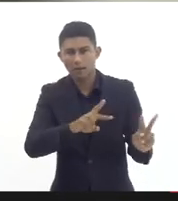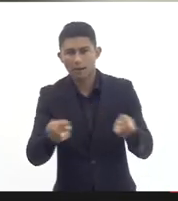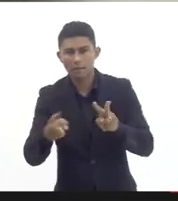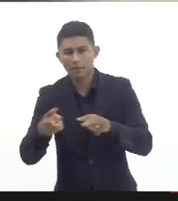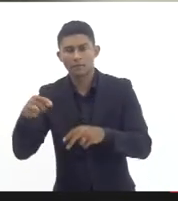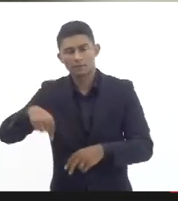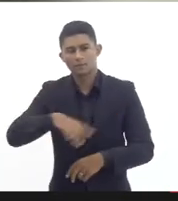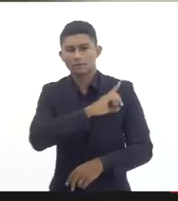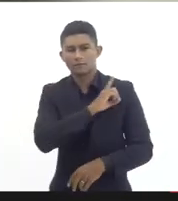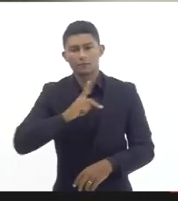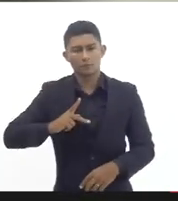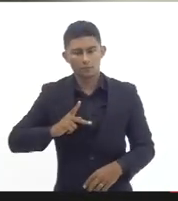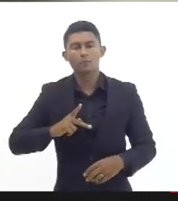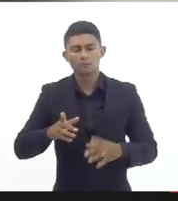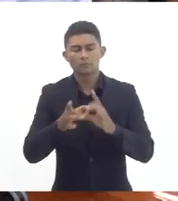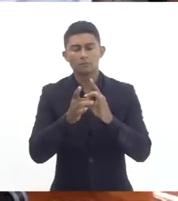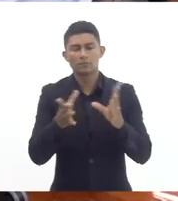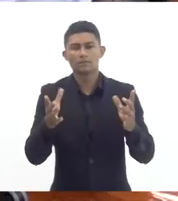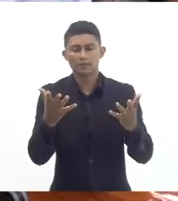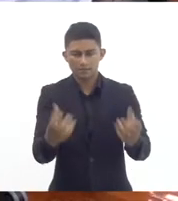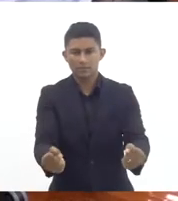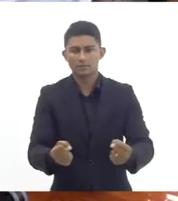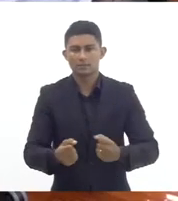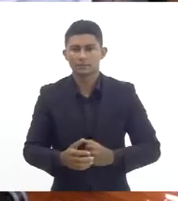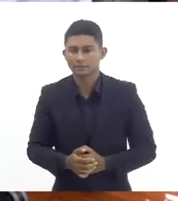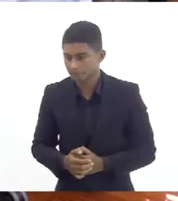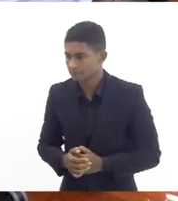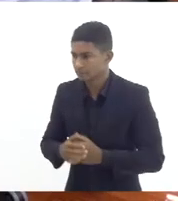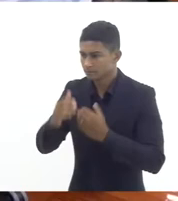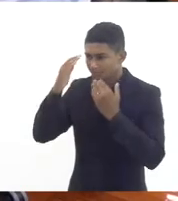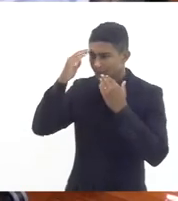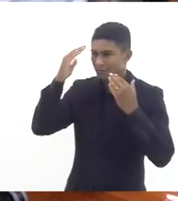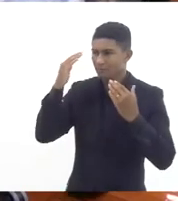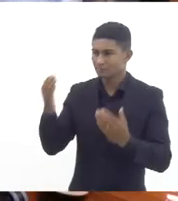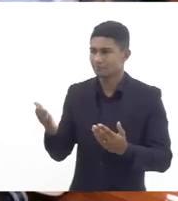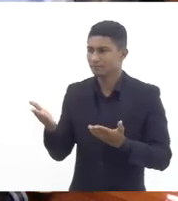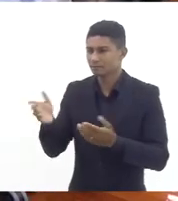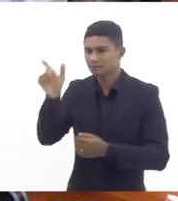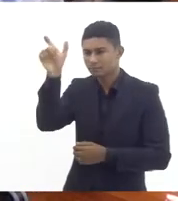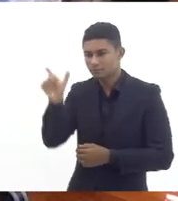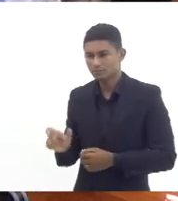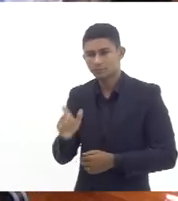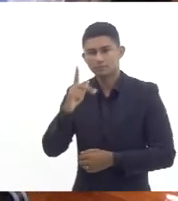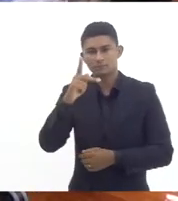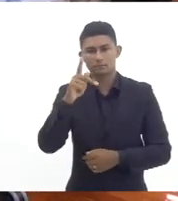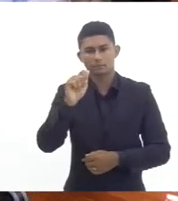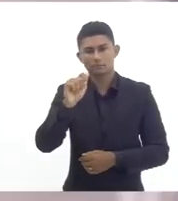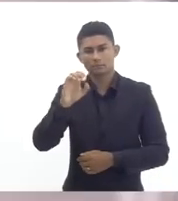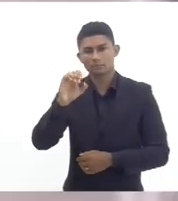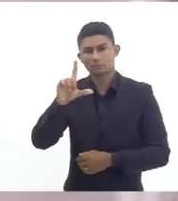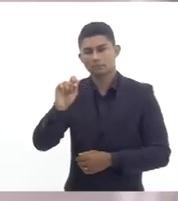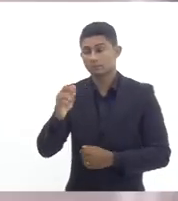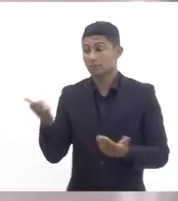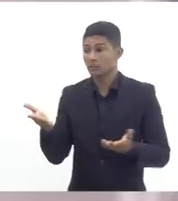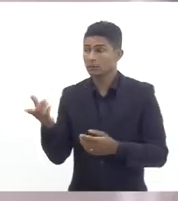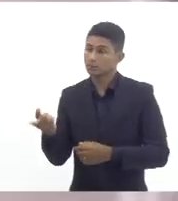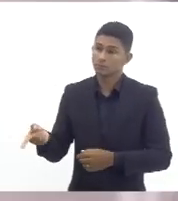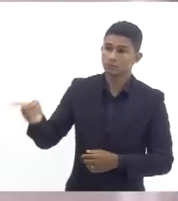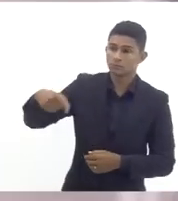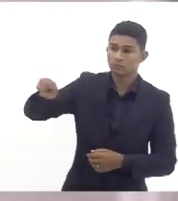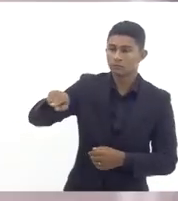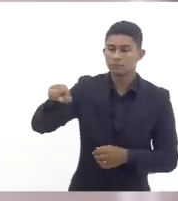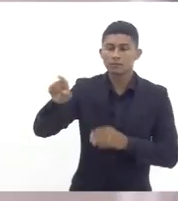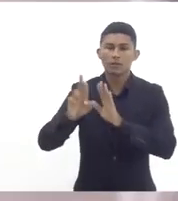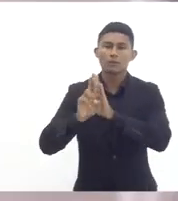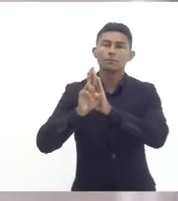Pública à disposição muito obrigado Defensora Paola passo a palavra agora para a